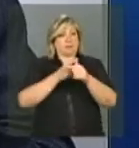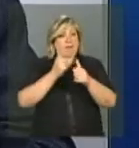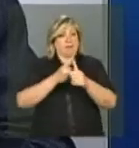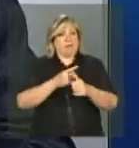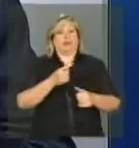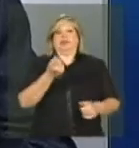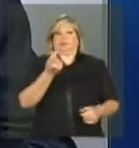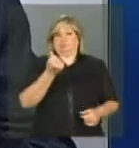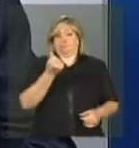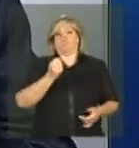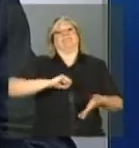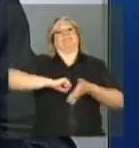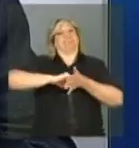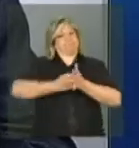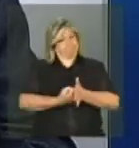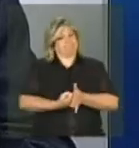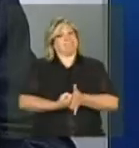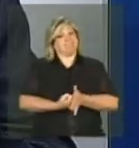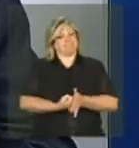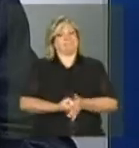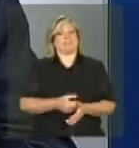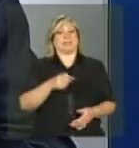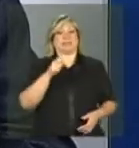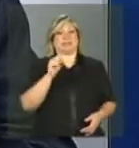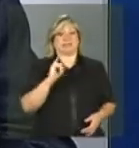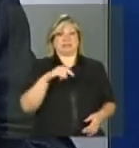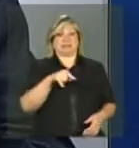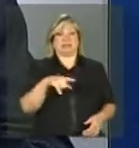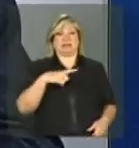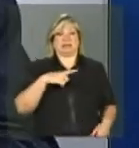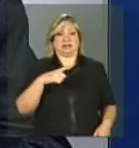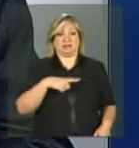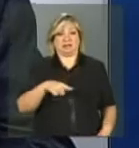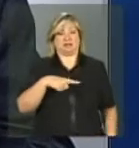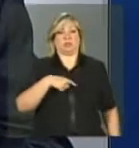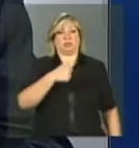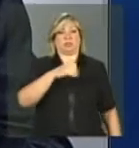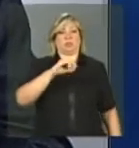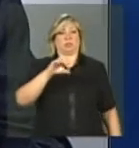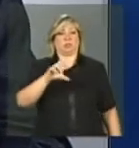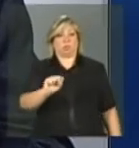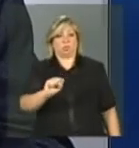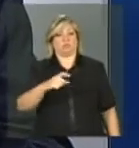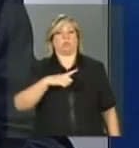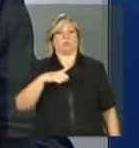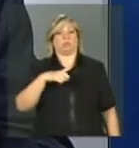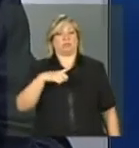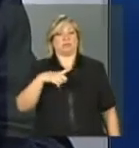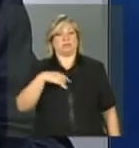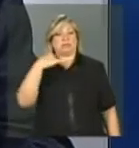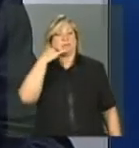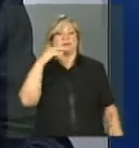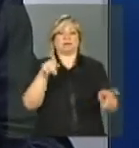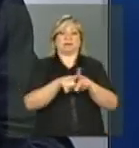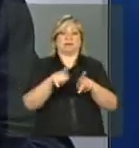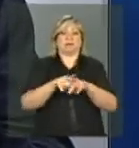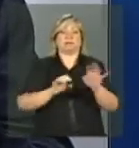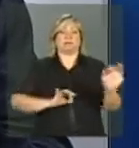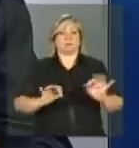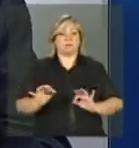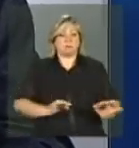bloqueado. Então, a partir dessa Instituição Operacional nº08, da Secretaria de Gestência Social e da Secretaria Nacional de Renda e Cidadania,